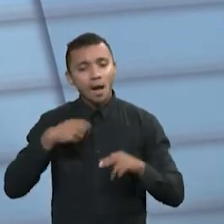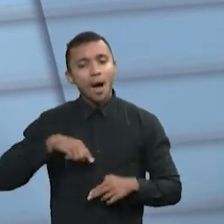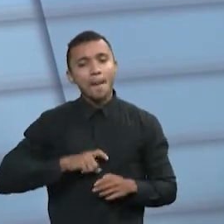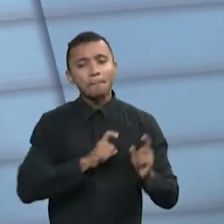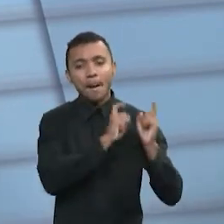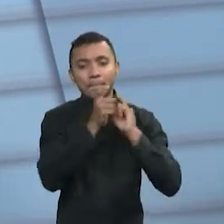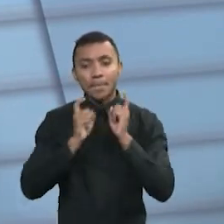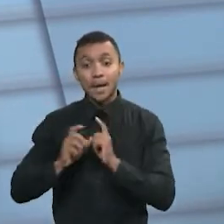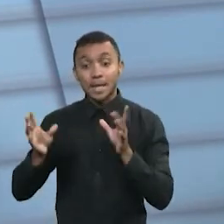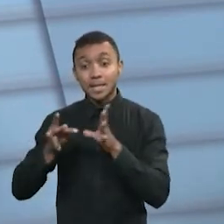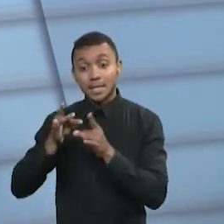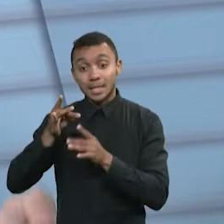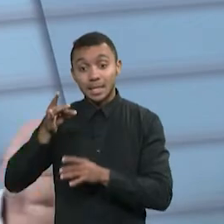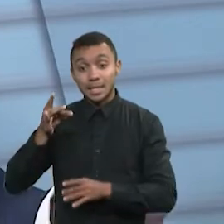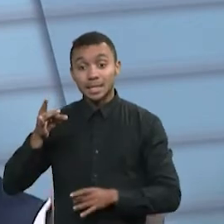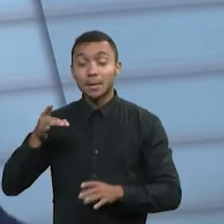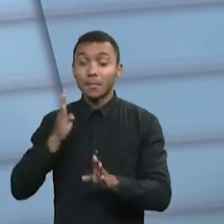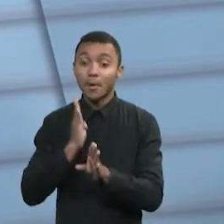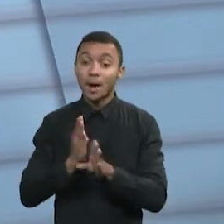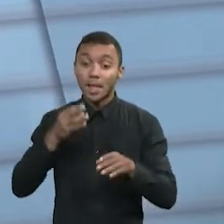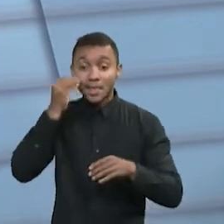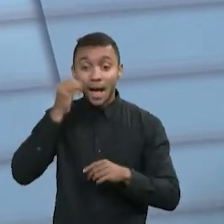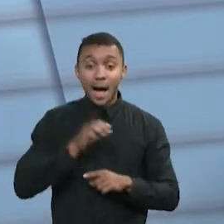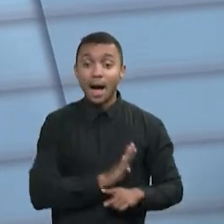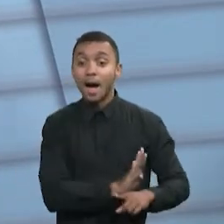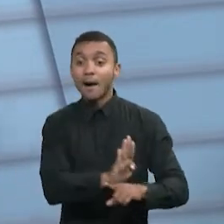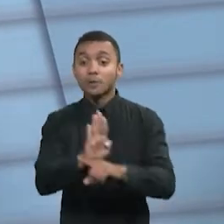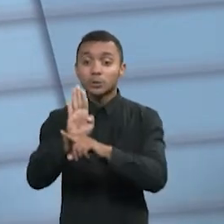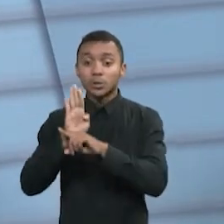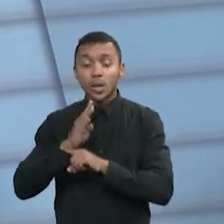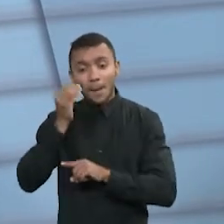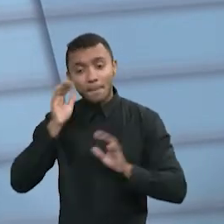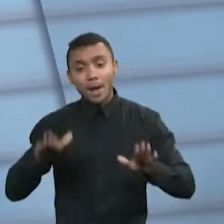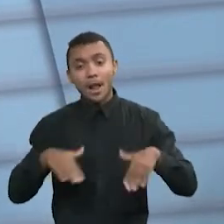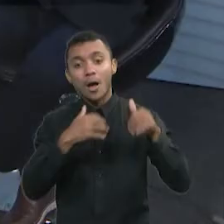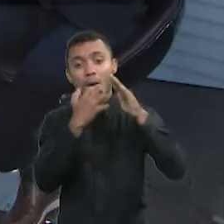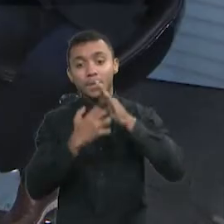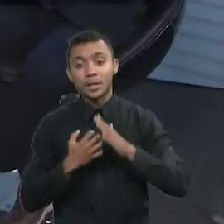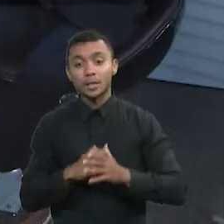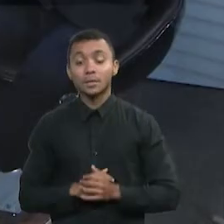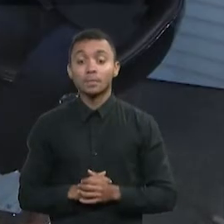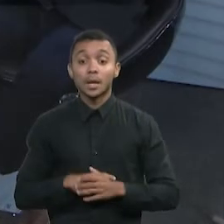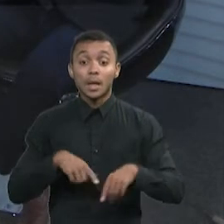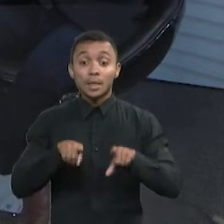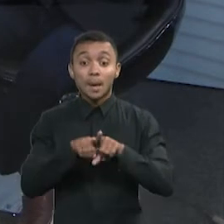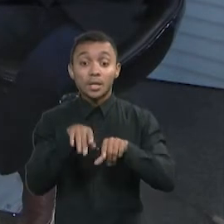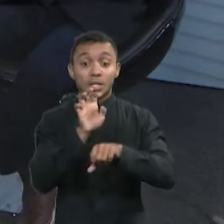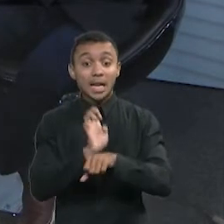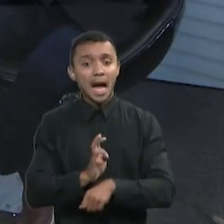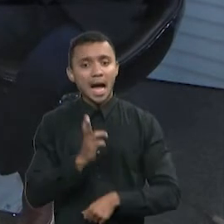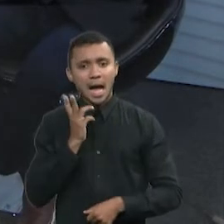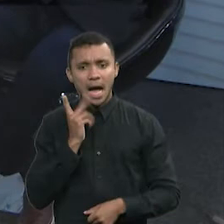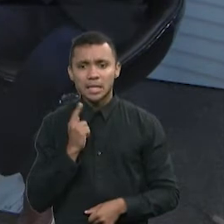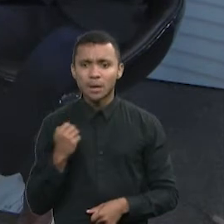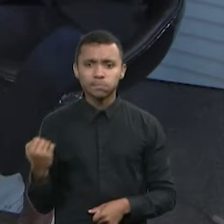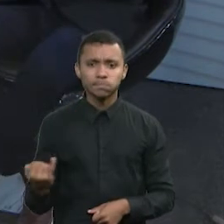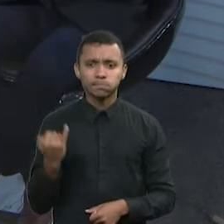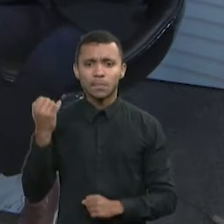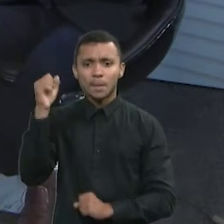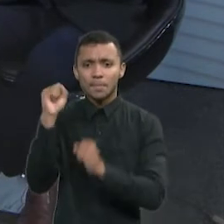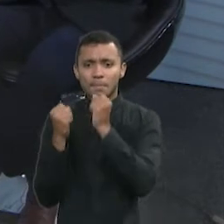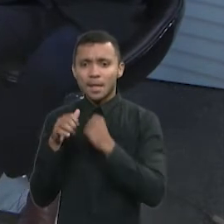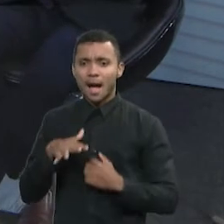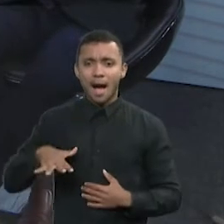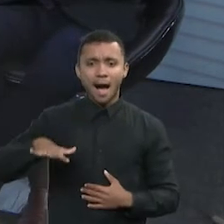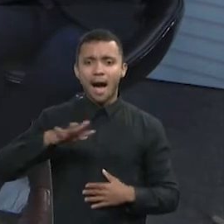para o pessoal da confecção para poder tentar ajudar a transformar a realidade dessas empresas. E o Ceará, que tem tanto a ganhar com essa indústria pungente